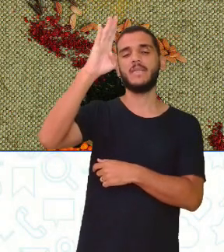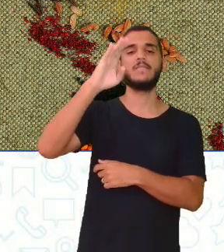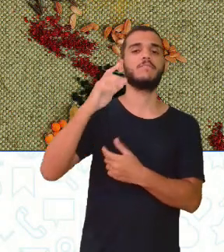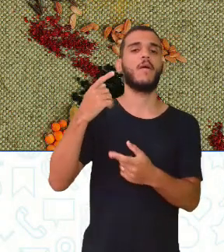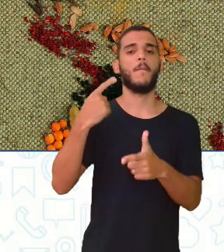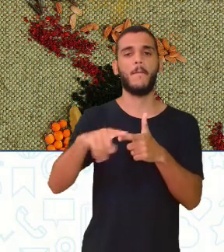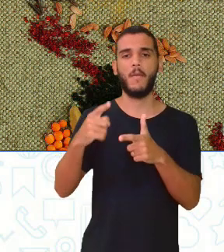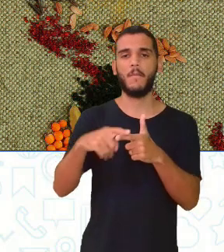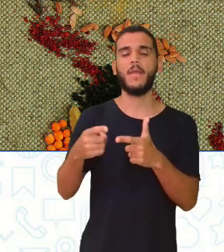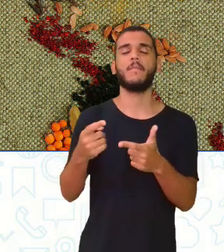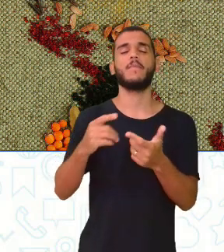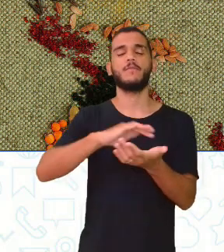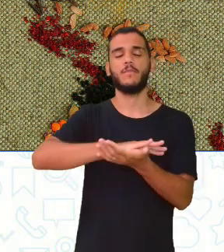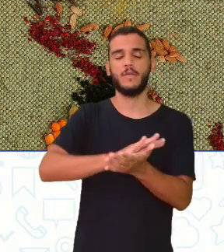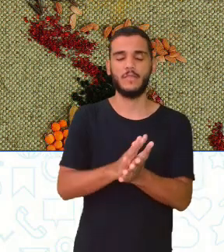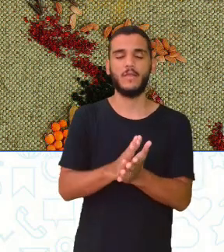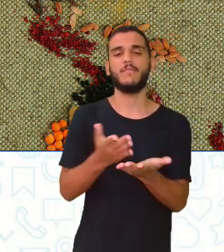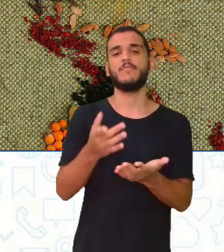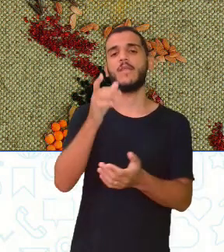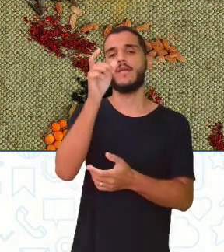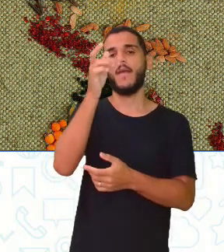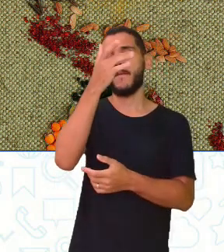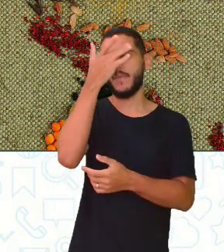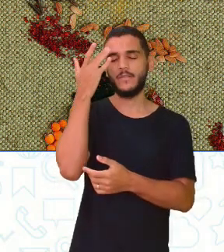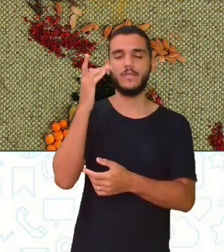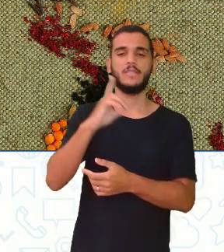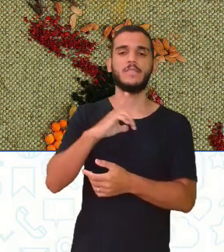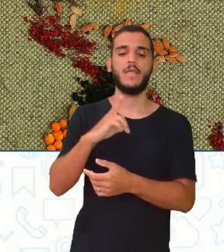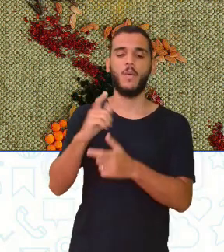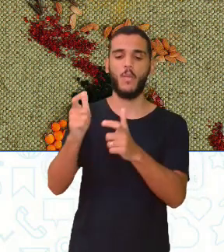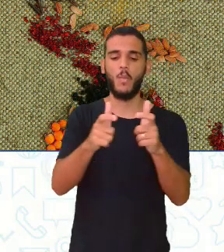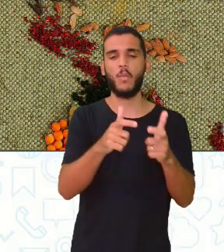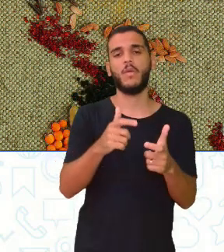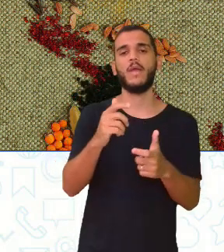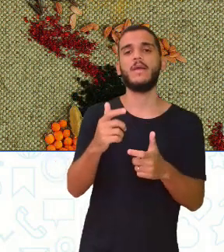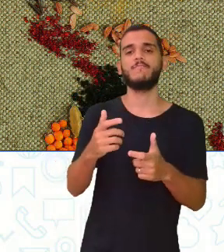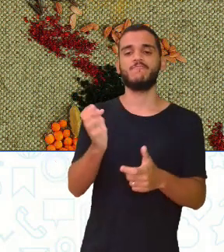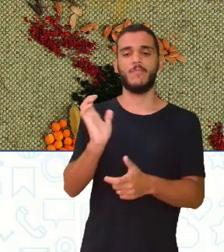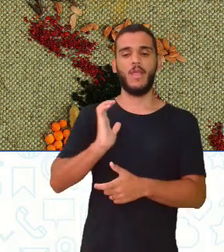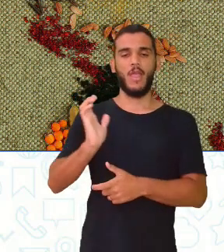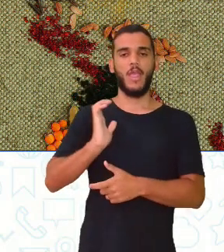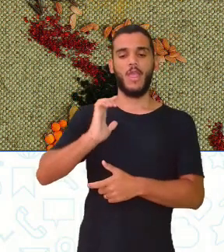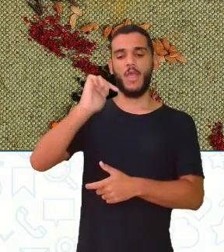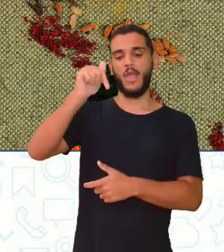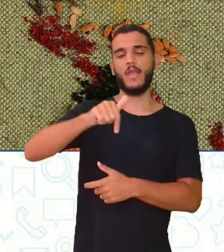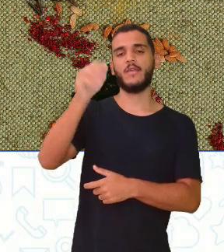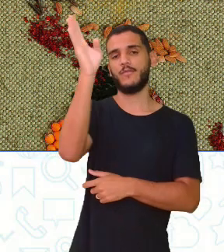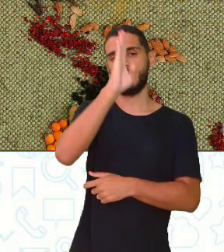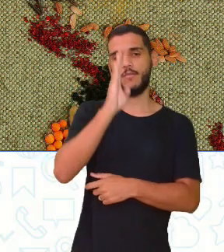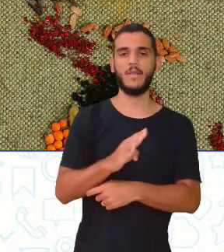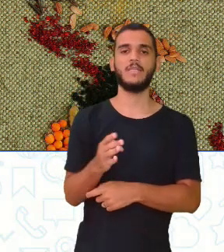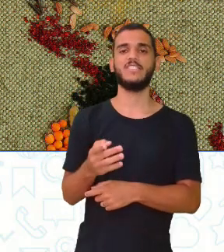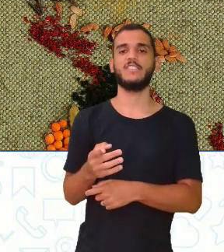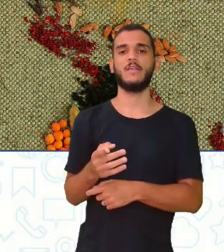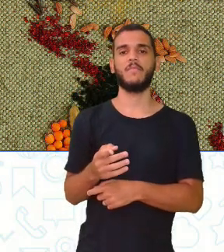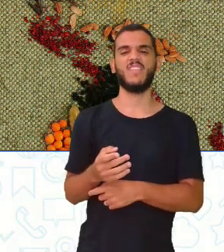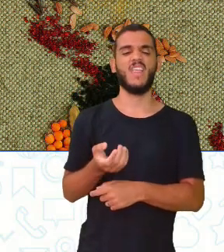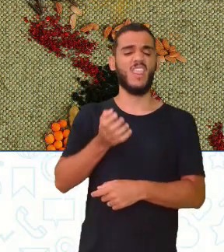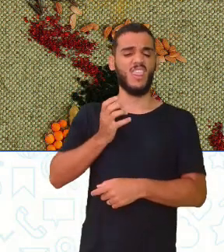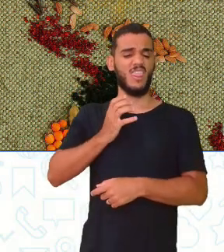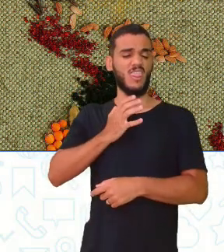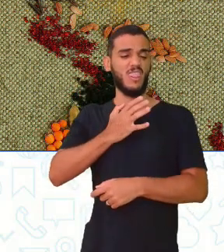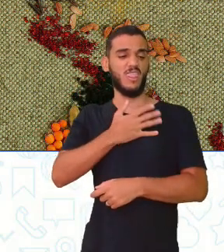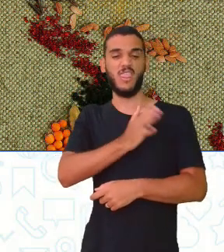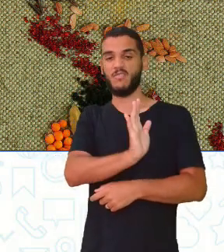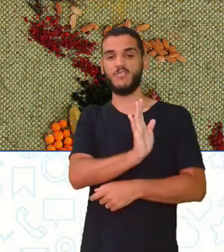comuns casos de indivíduos que ocupam as regiões mais ricas do país manifestarem algum tipo de aversão. Então,